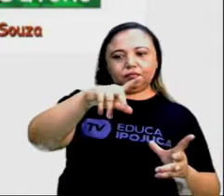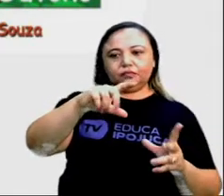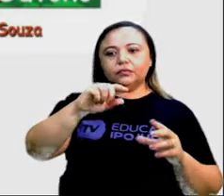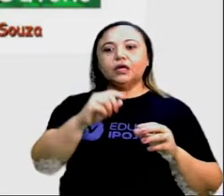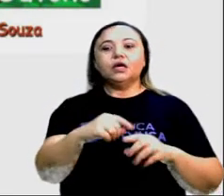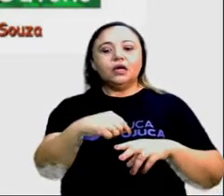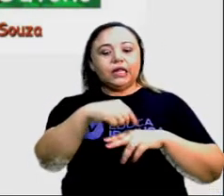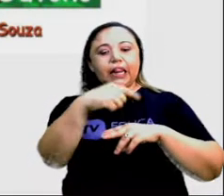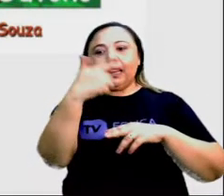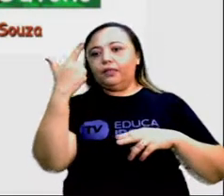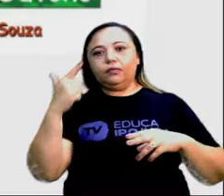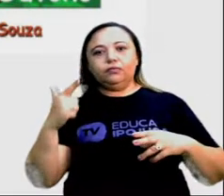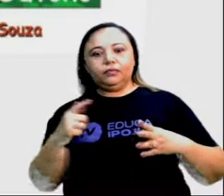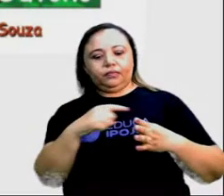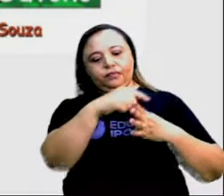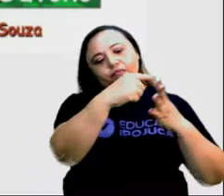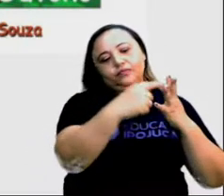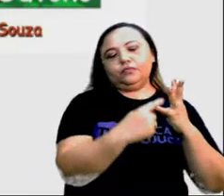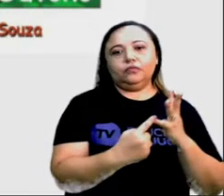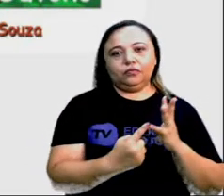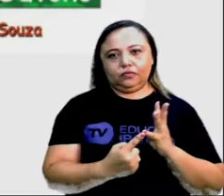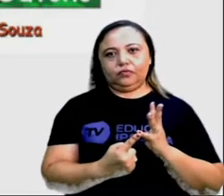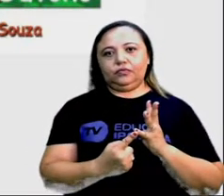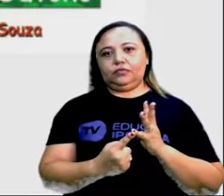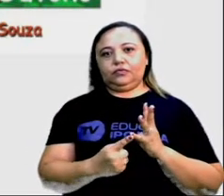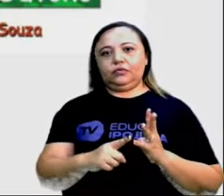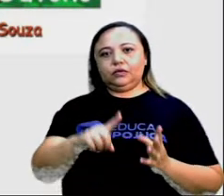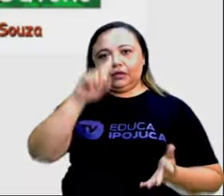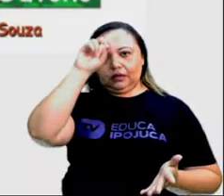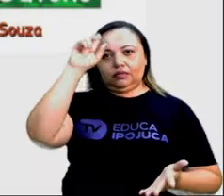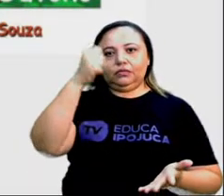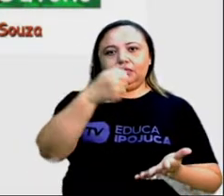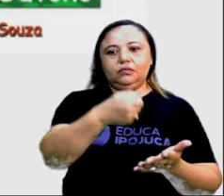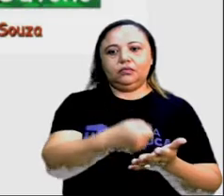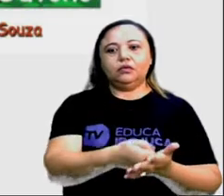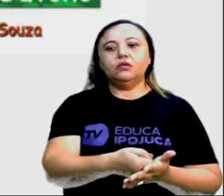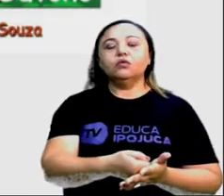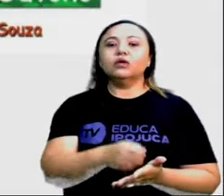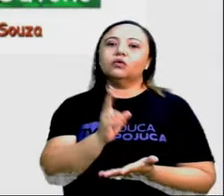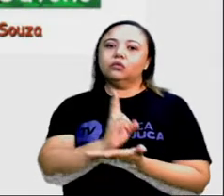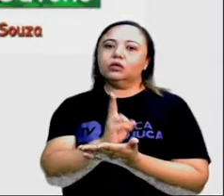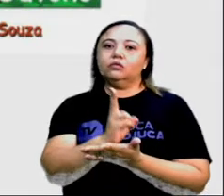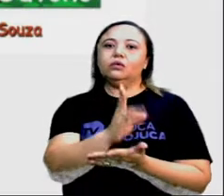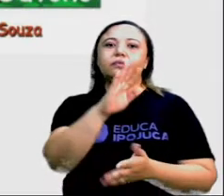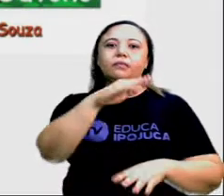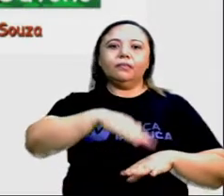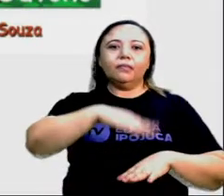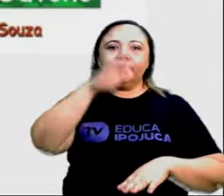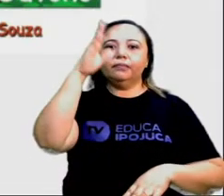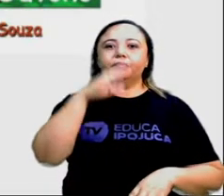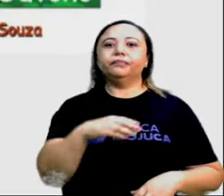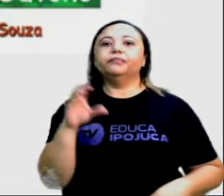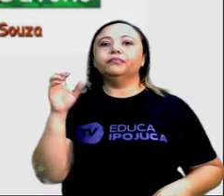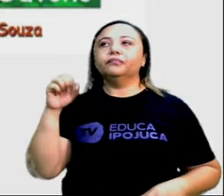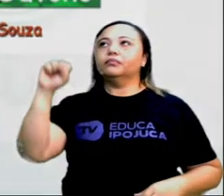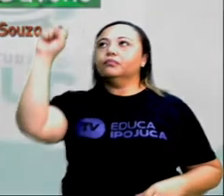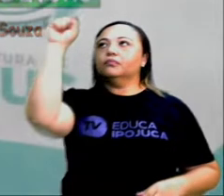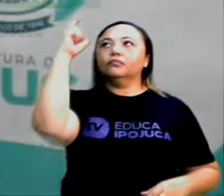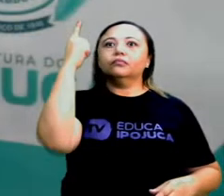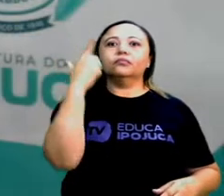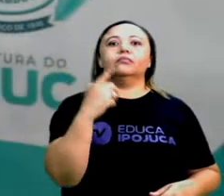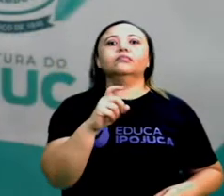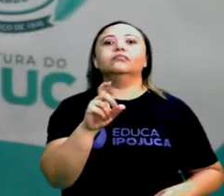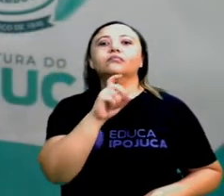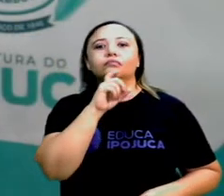quatro estações bem definidas, sendo predominante o verão e o inverno. É como o tia falou, né? Em alguns lugares,